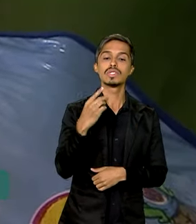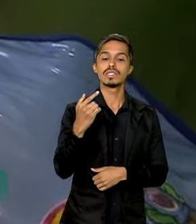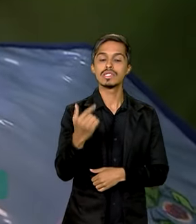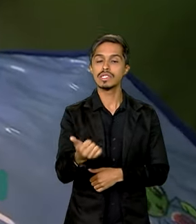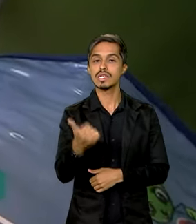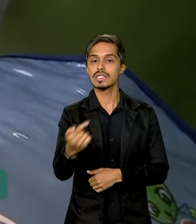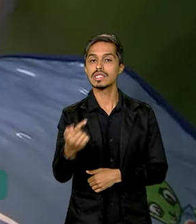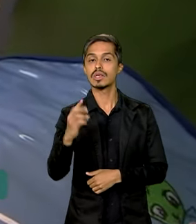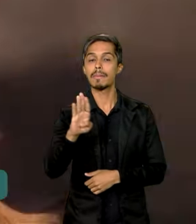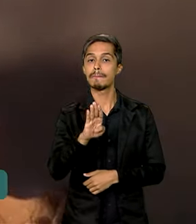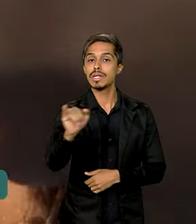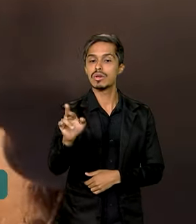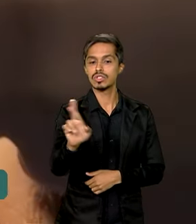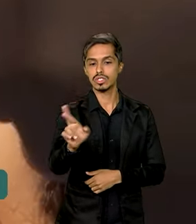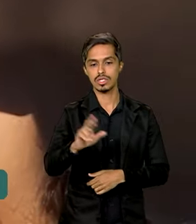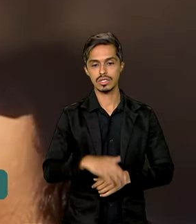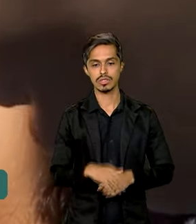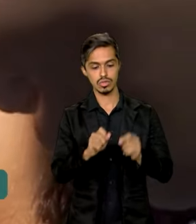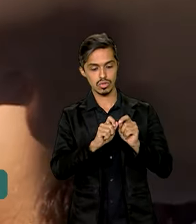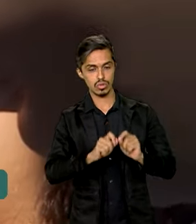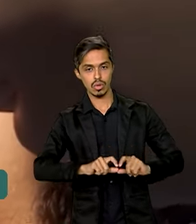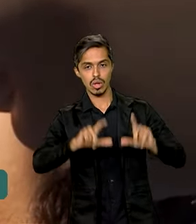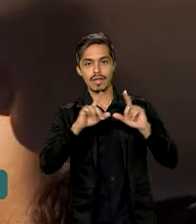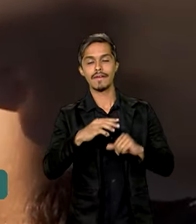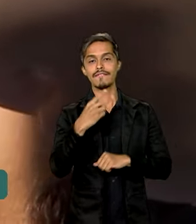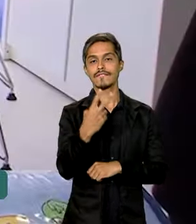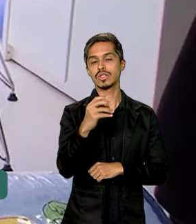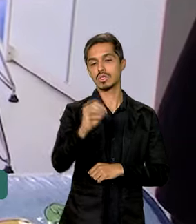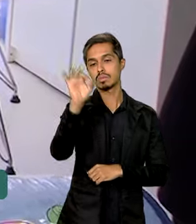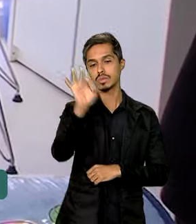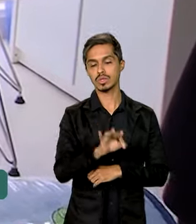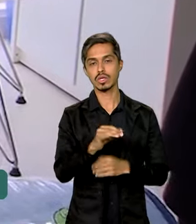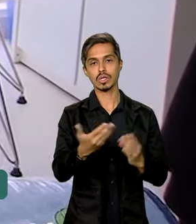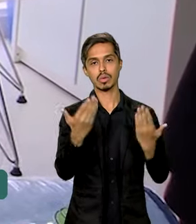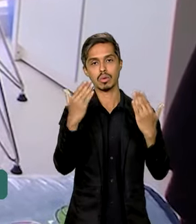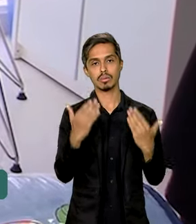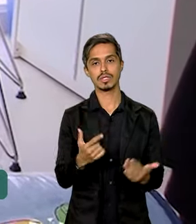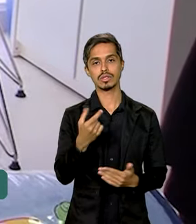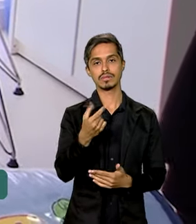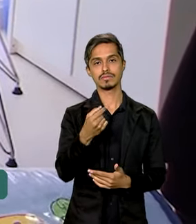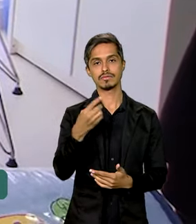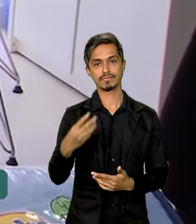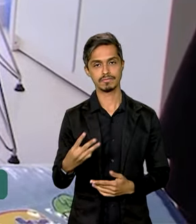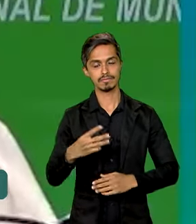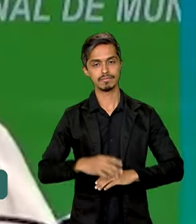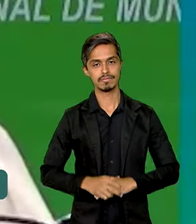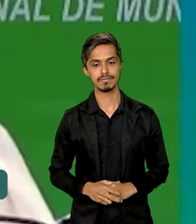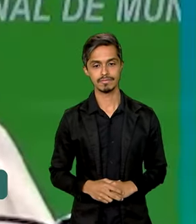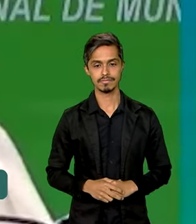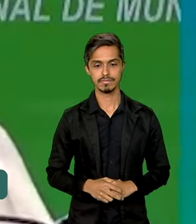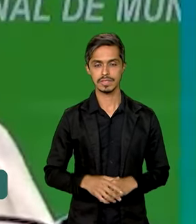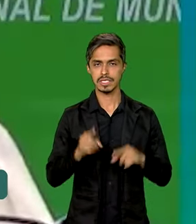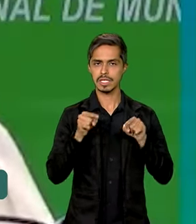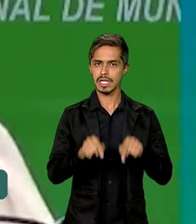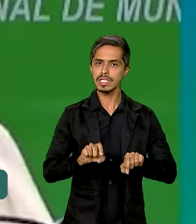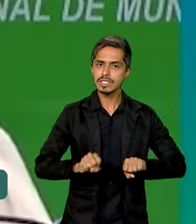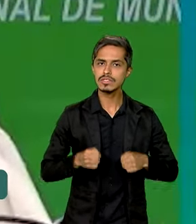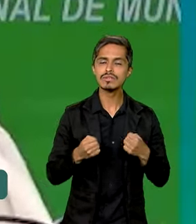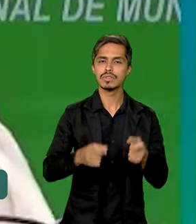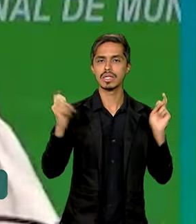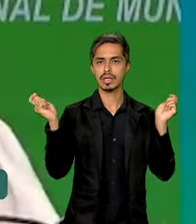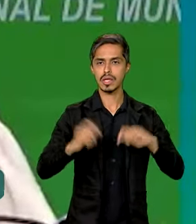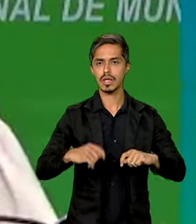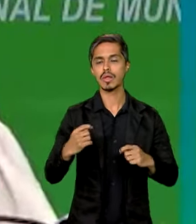bilhões de reais, um aumento de 20% em relação a 2023. Esse esforço foi